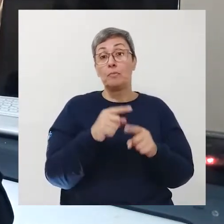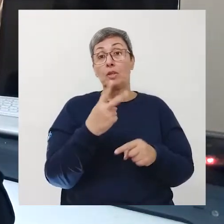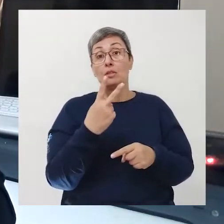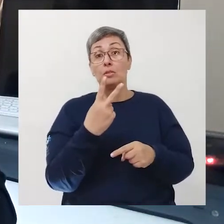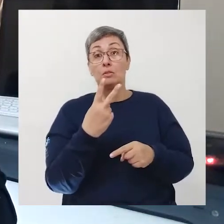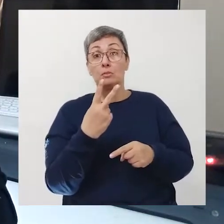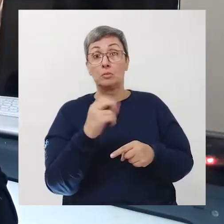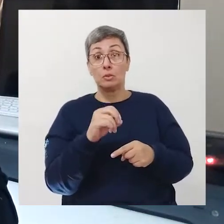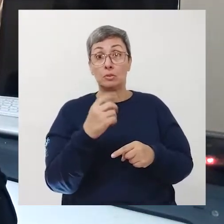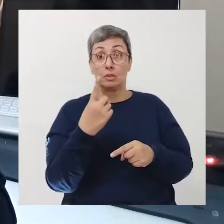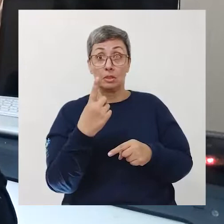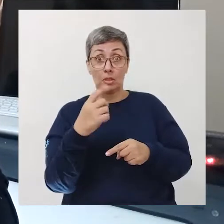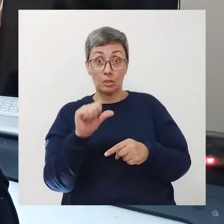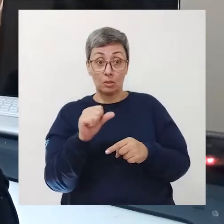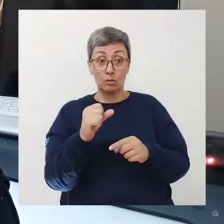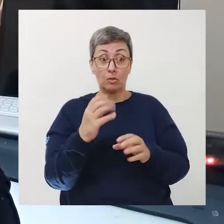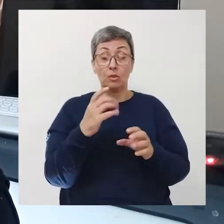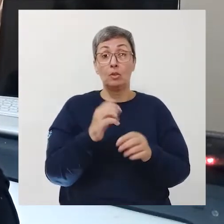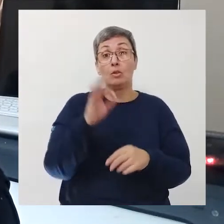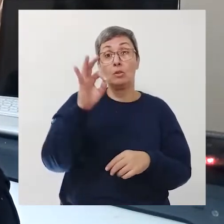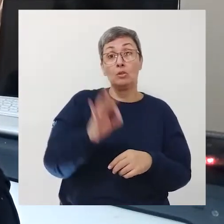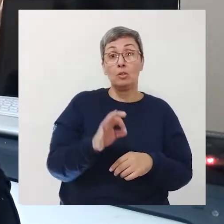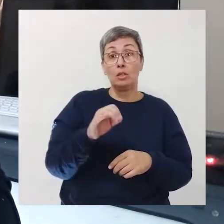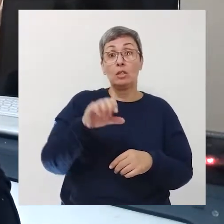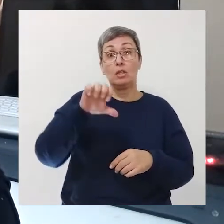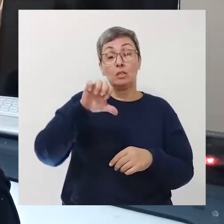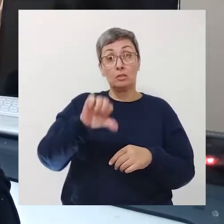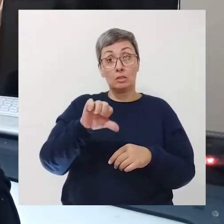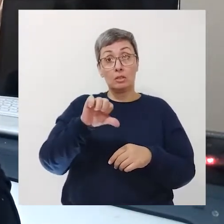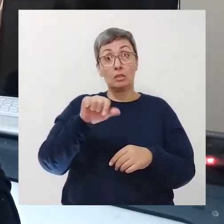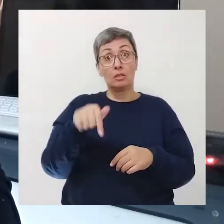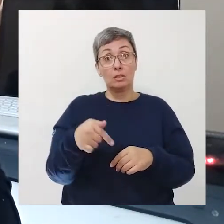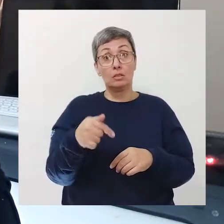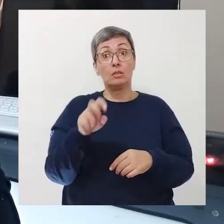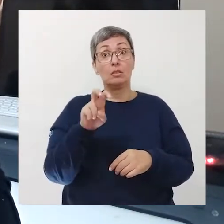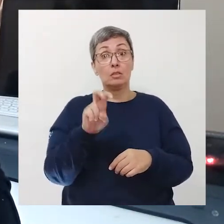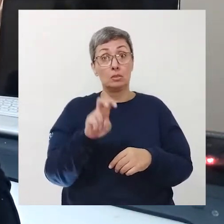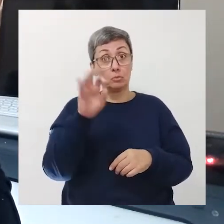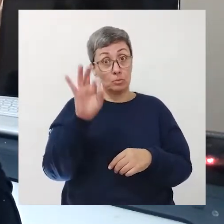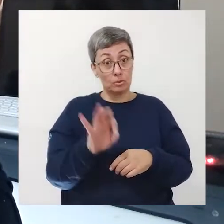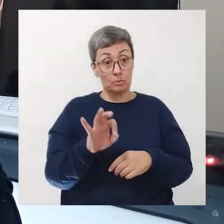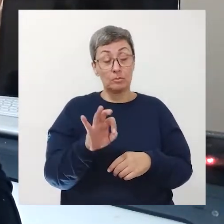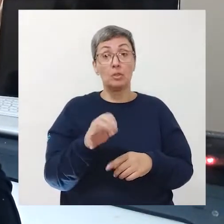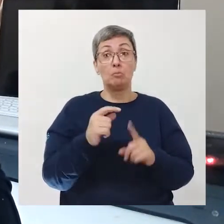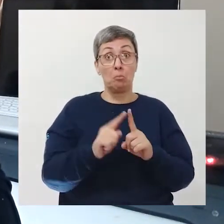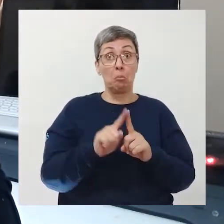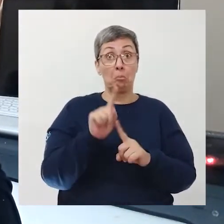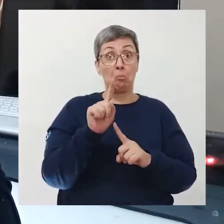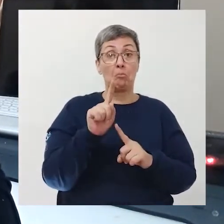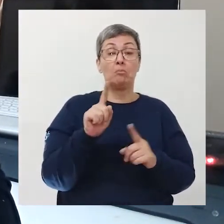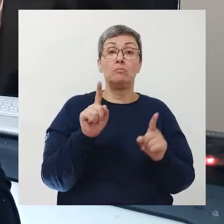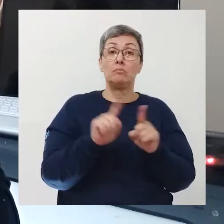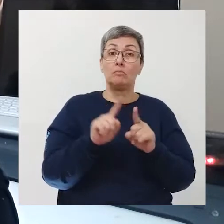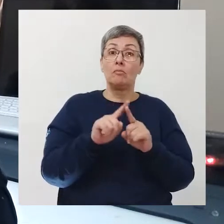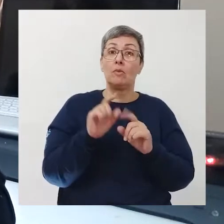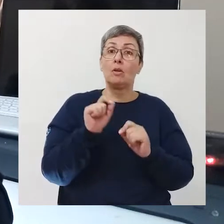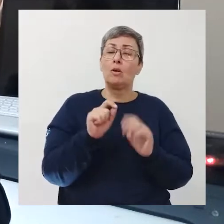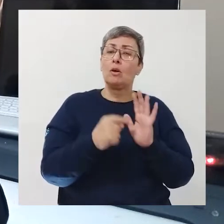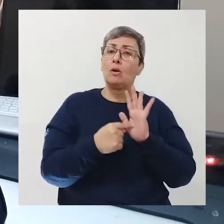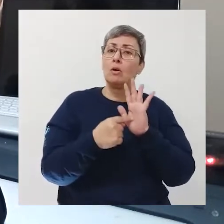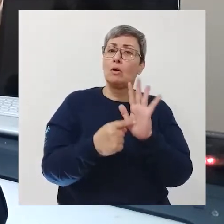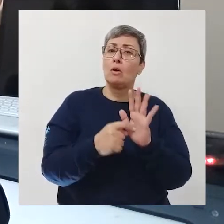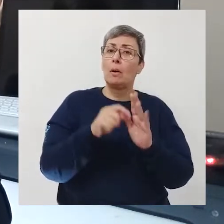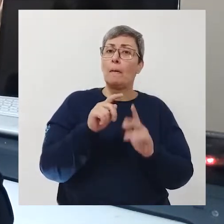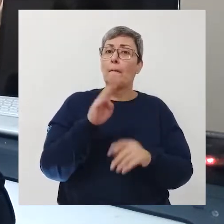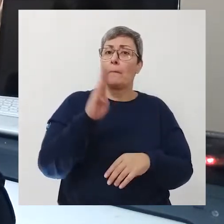2019 o percentual passou para 9,5% Aumentou, hein? É um indicativo de que os